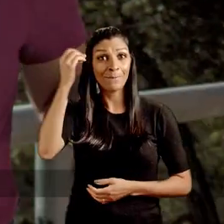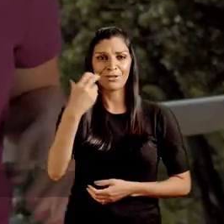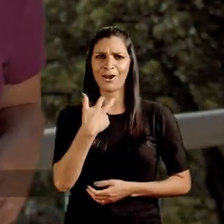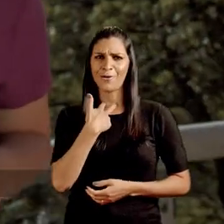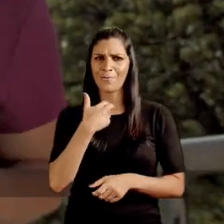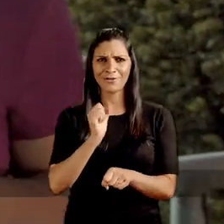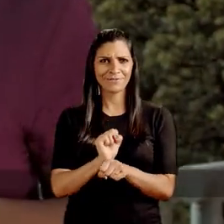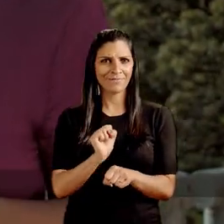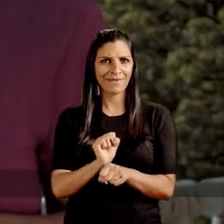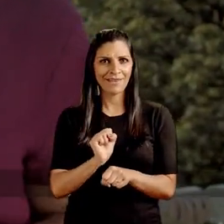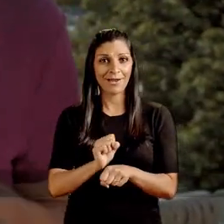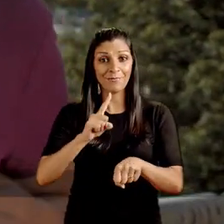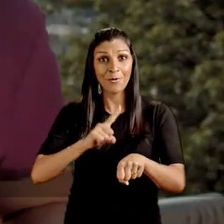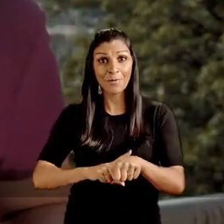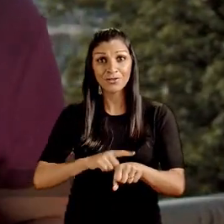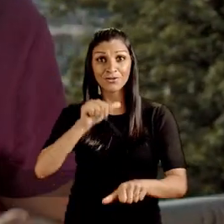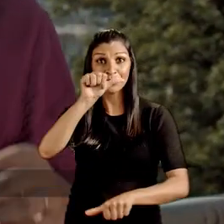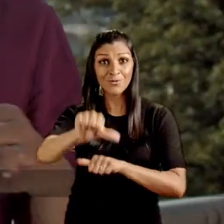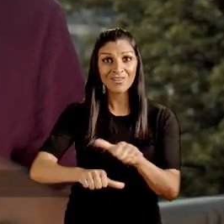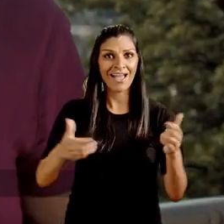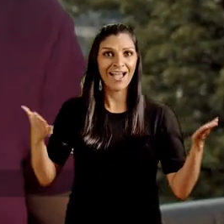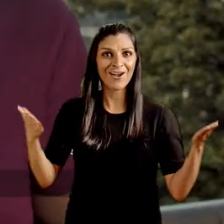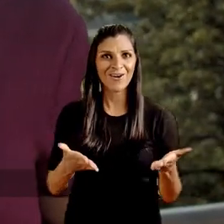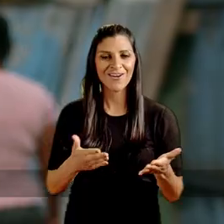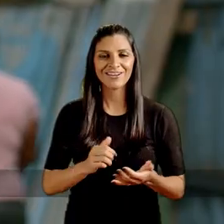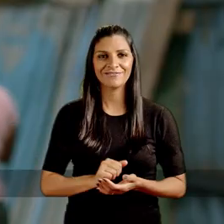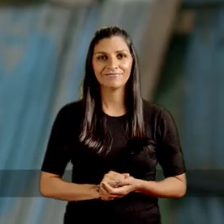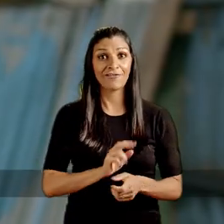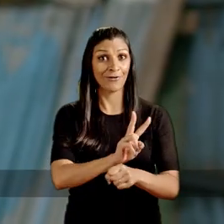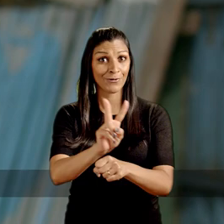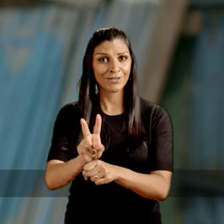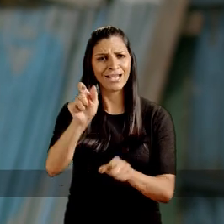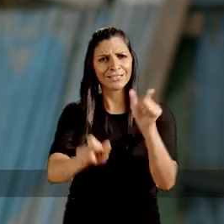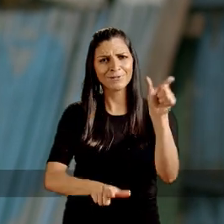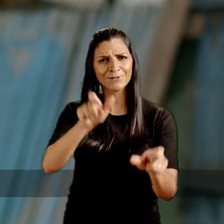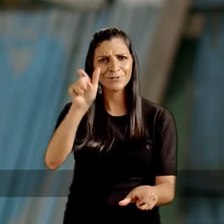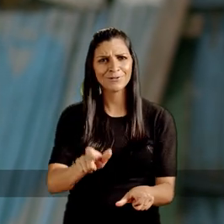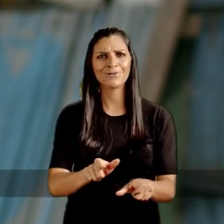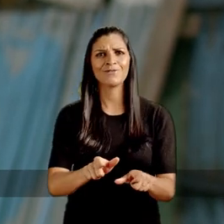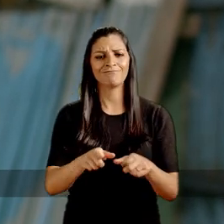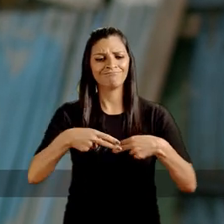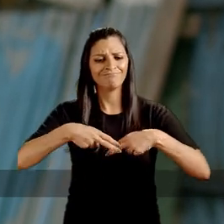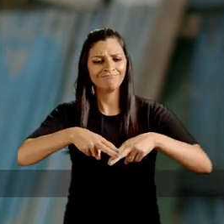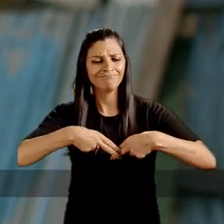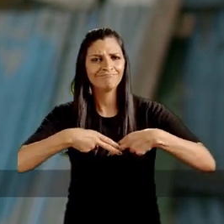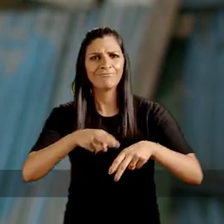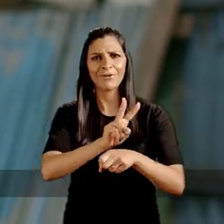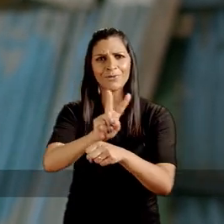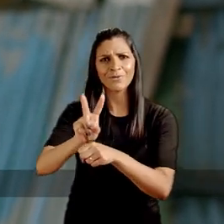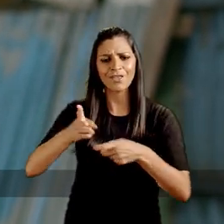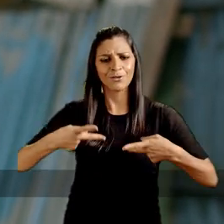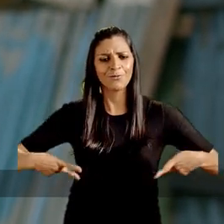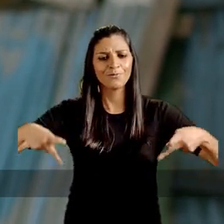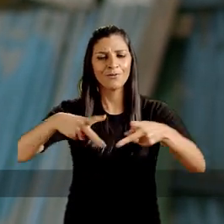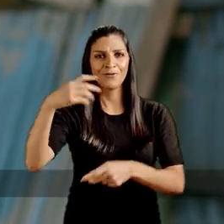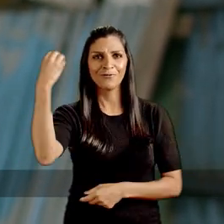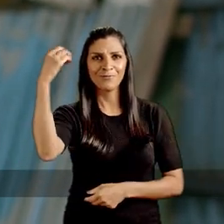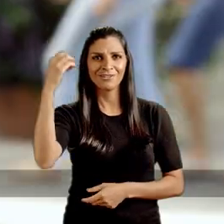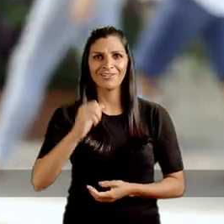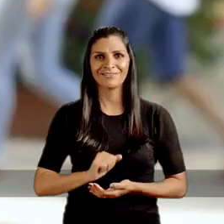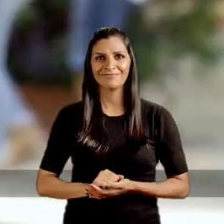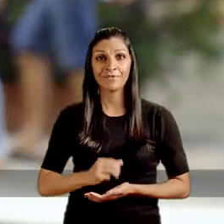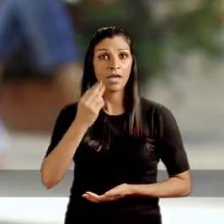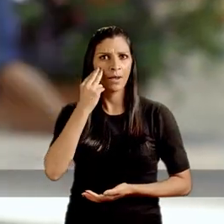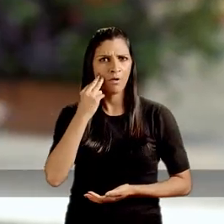Alegre não pode mais esperar. A hora de mudar é agora. Ela vai cuidar das pessoas, vai cuidar das praças, vai cuidar do povo porto